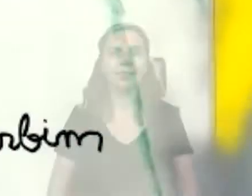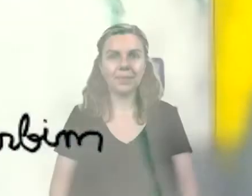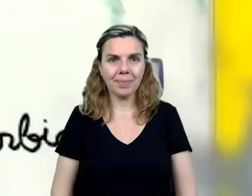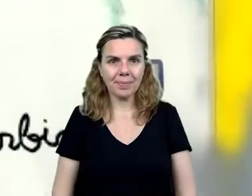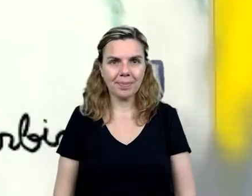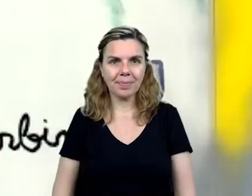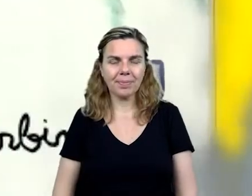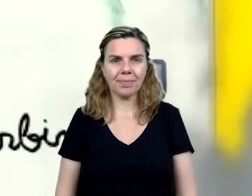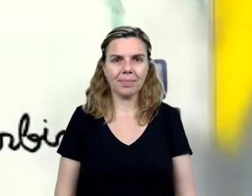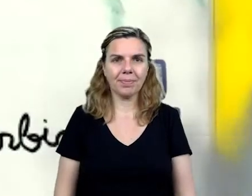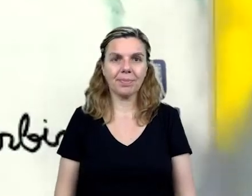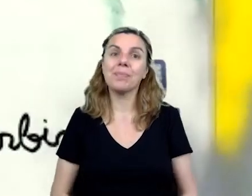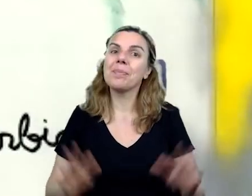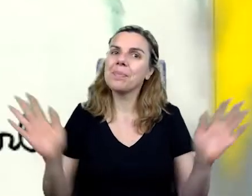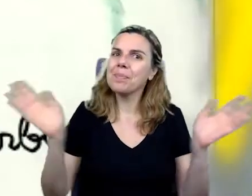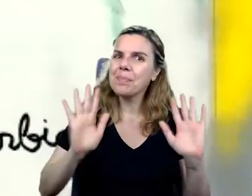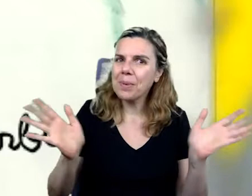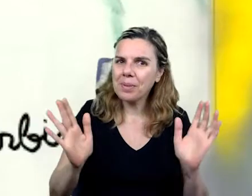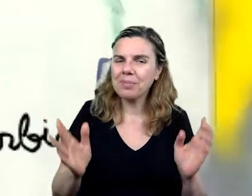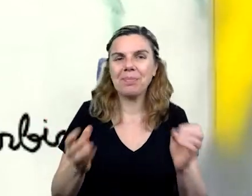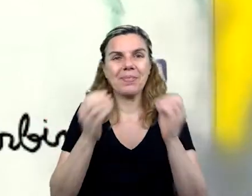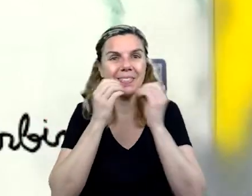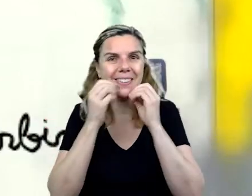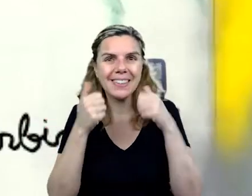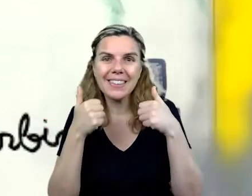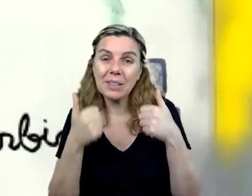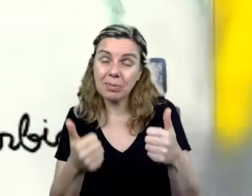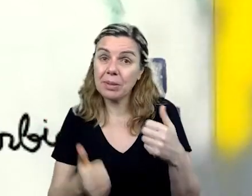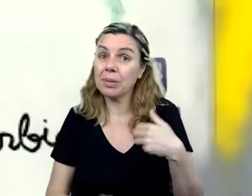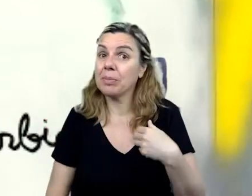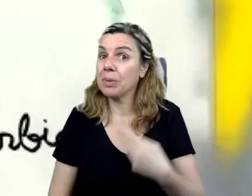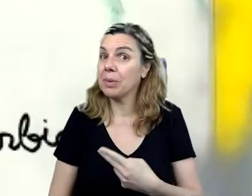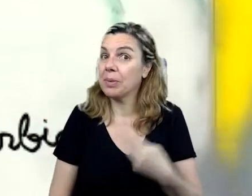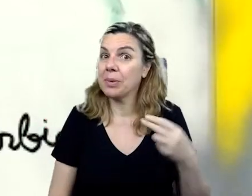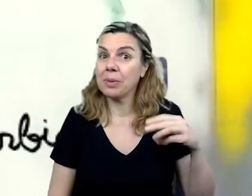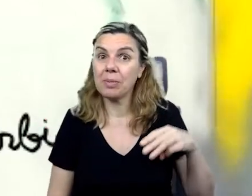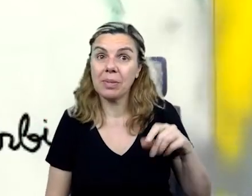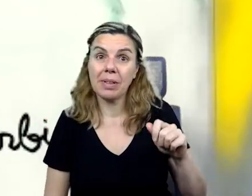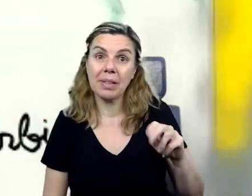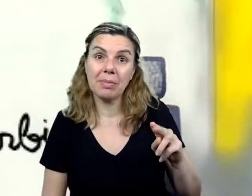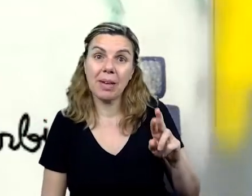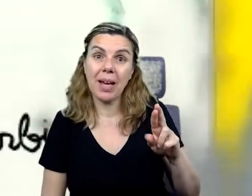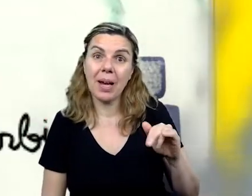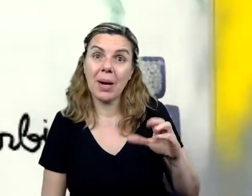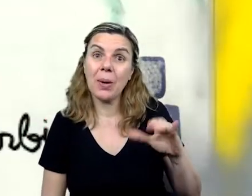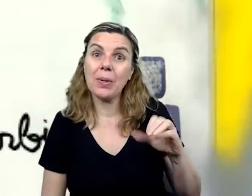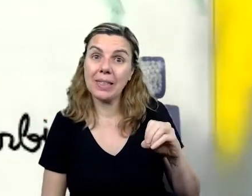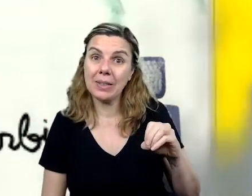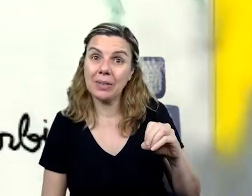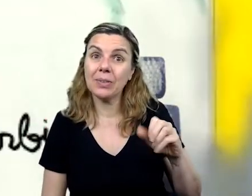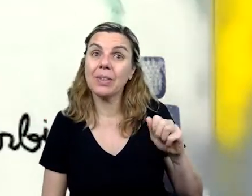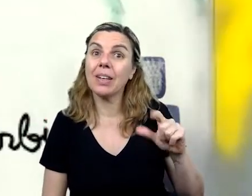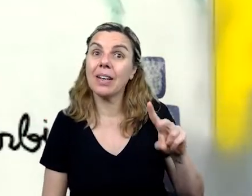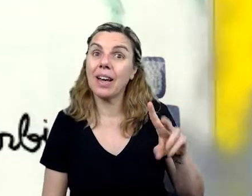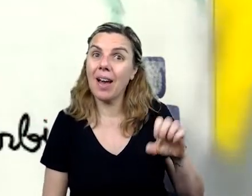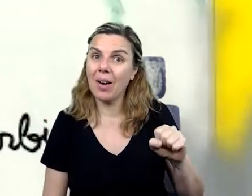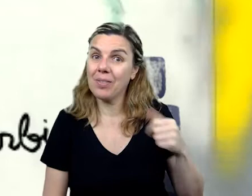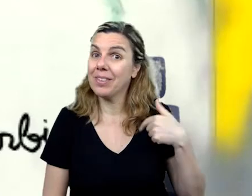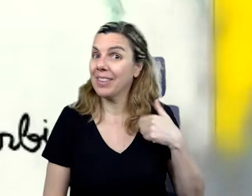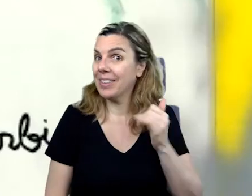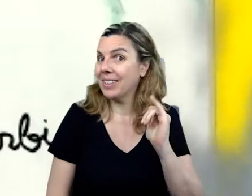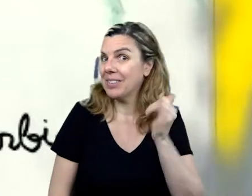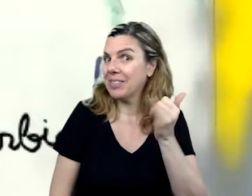Oi, gente. Tudo bem? Eu me chamo Maurício Alves. E hoje eu vim contar uma história para